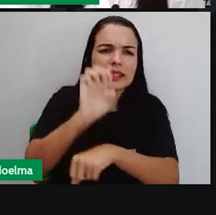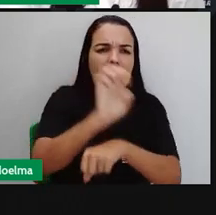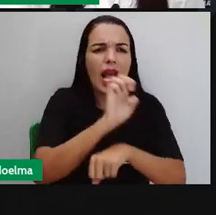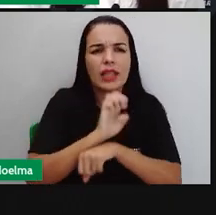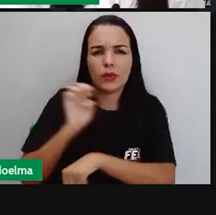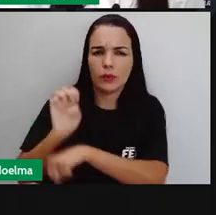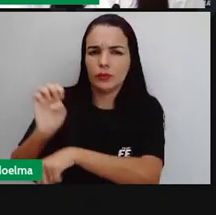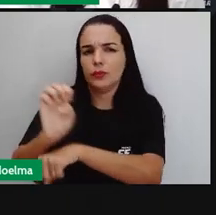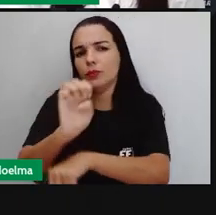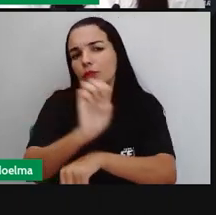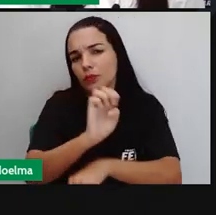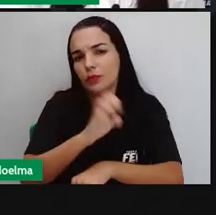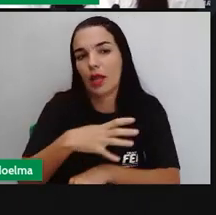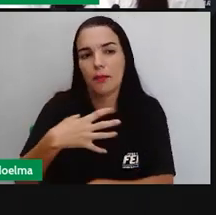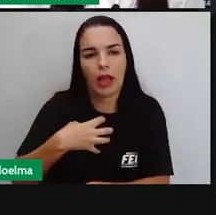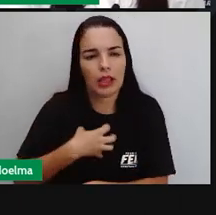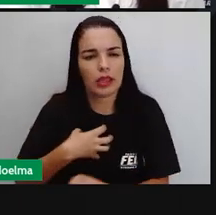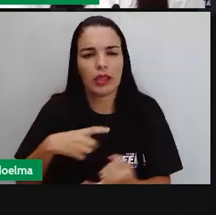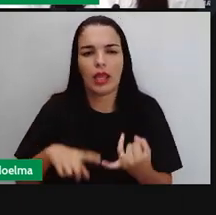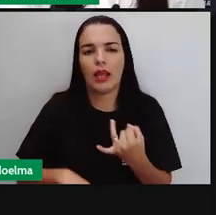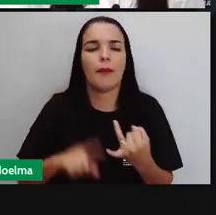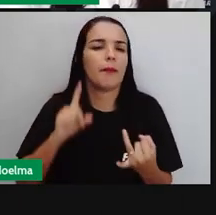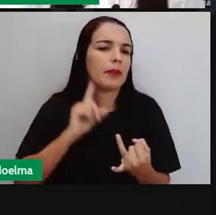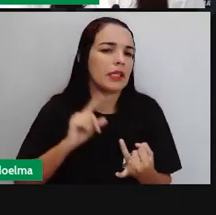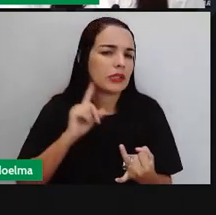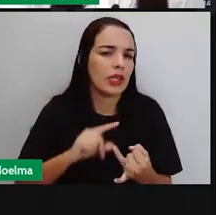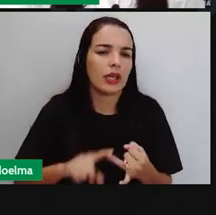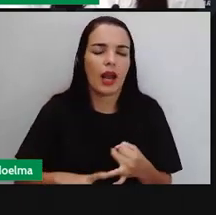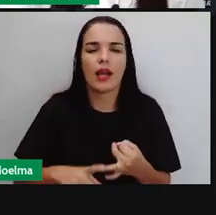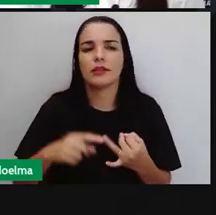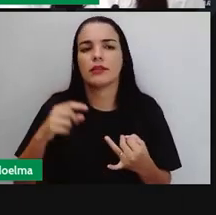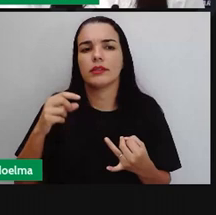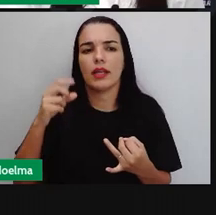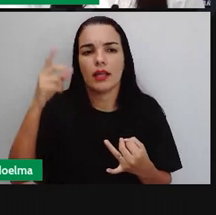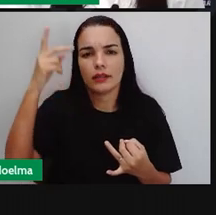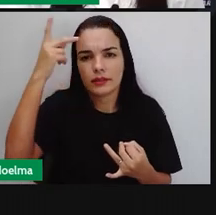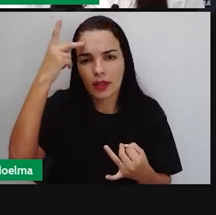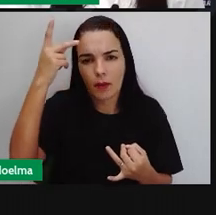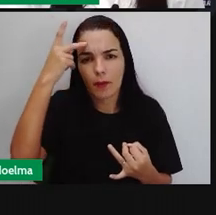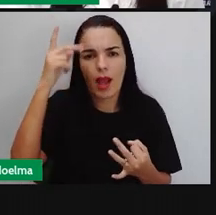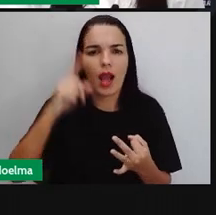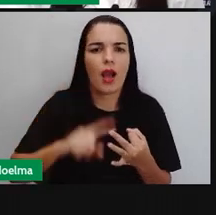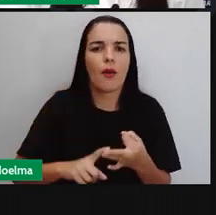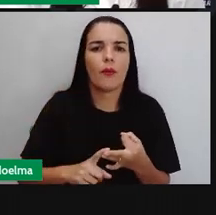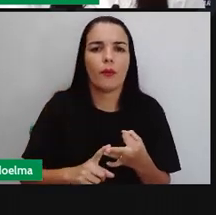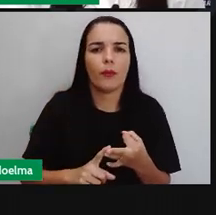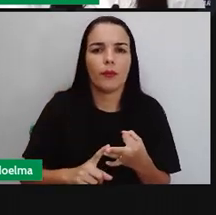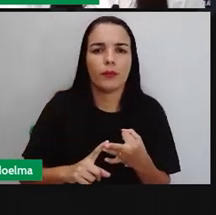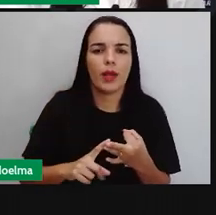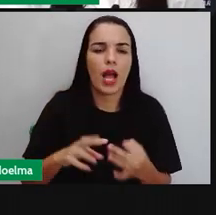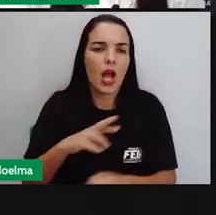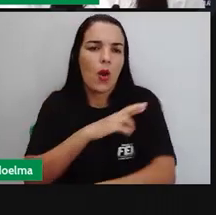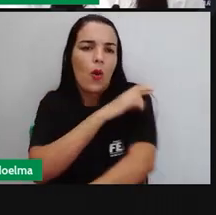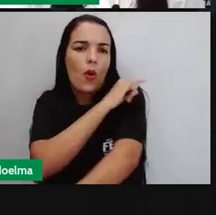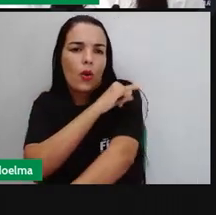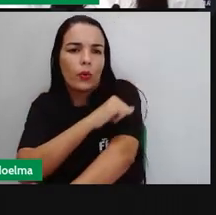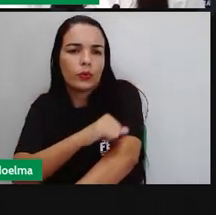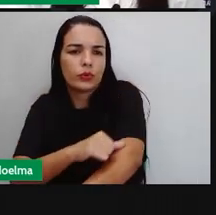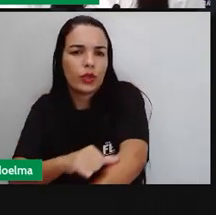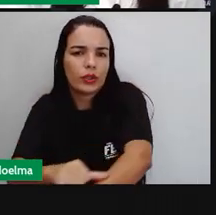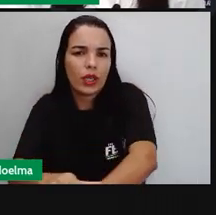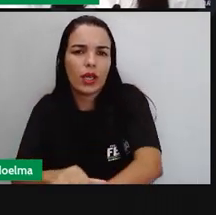Norte, Bahia, Minas Gerais, Mato Grosso do Sul, Rio de Janeiro,